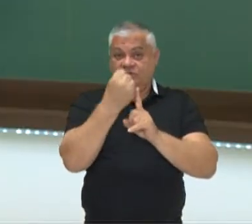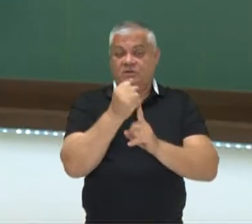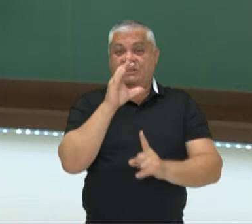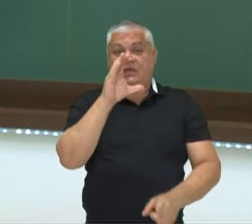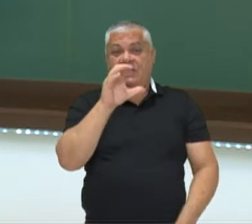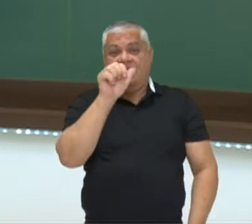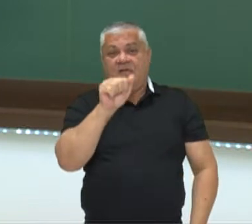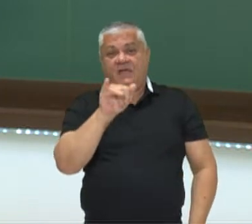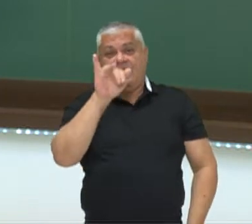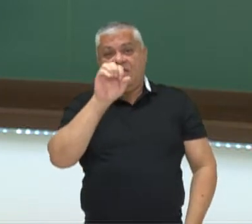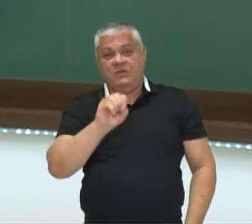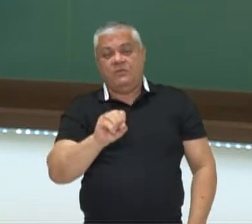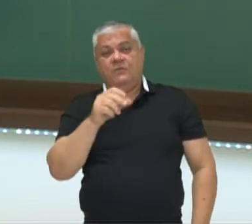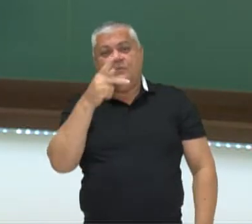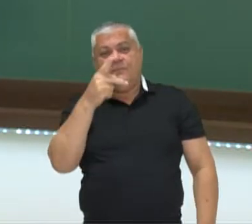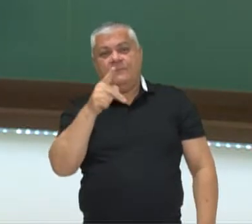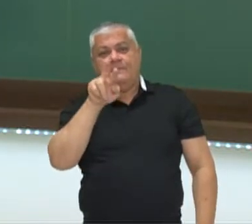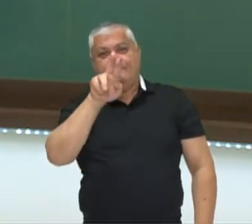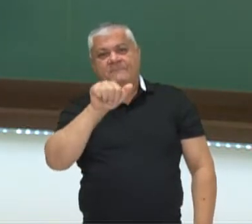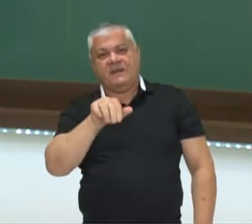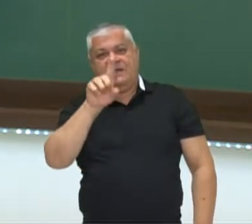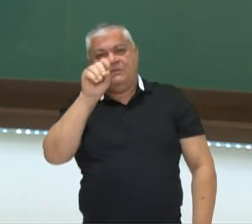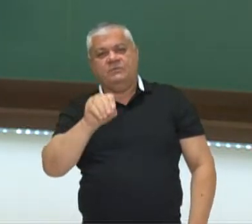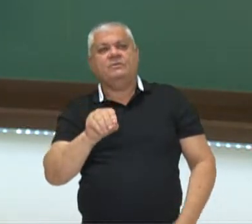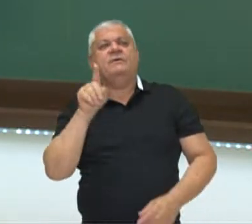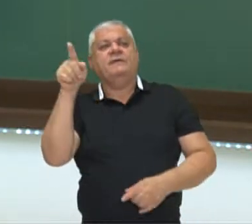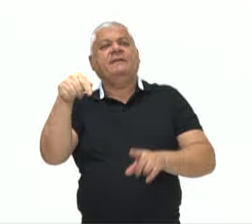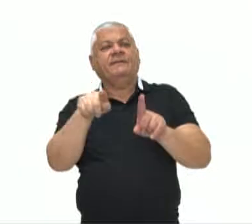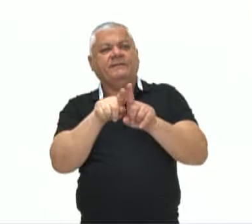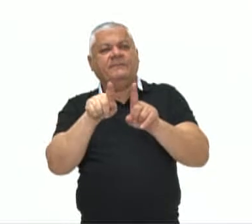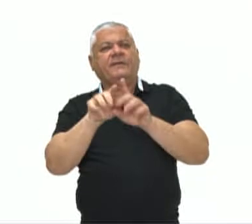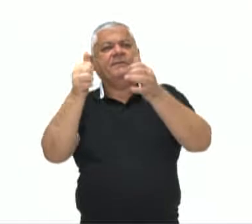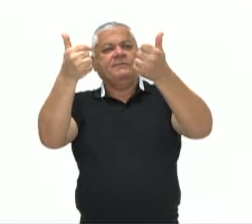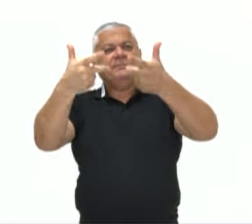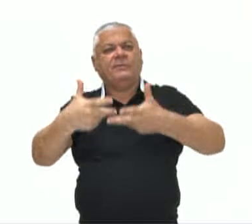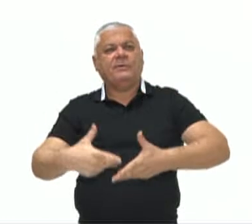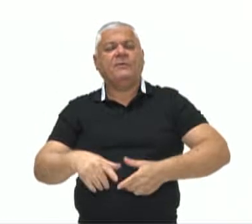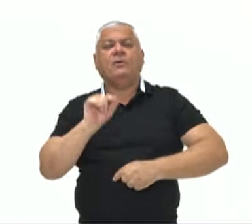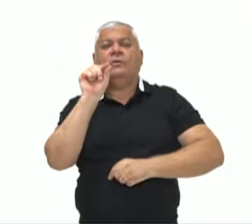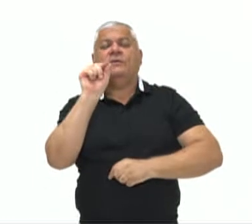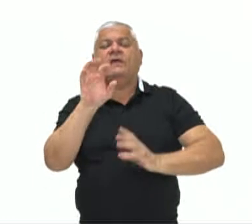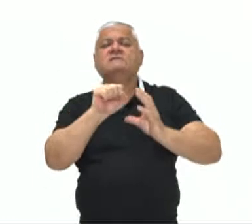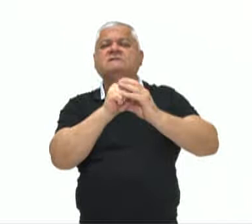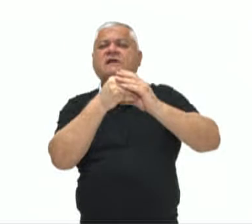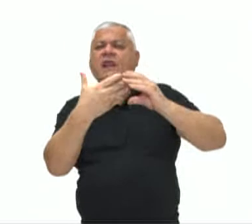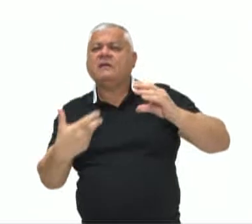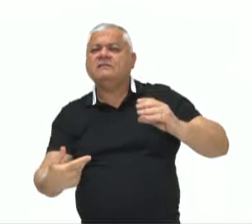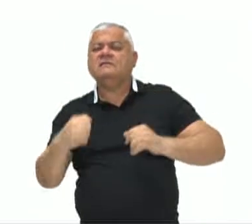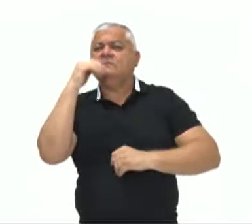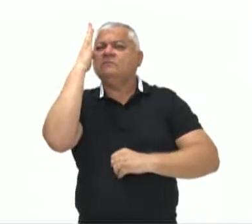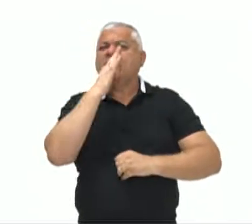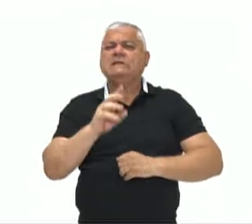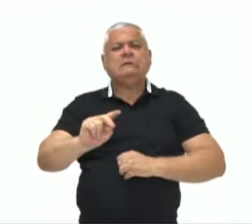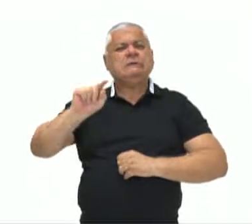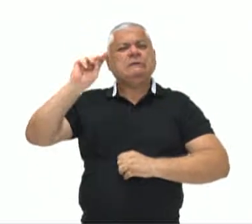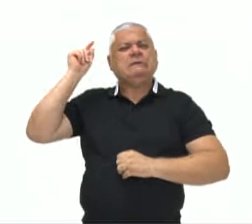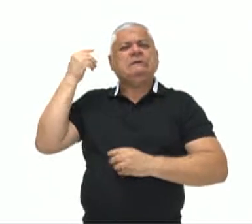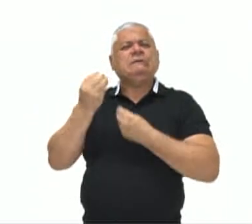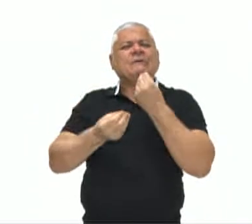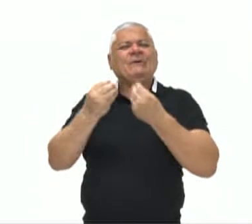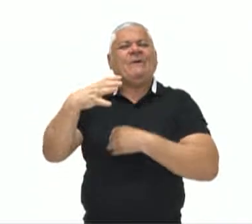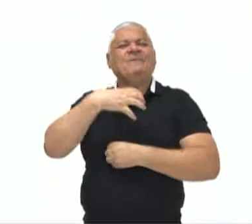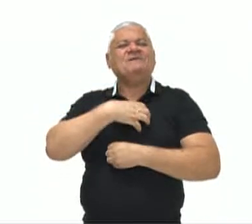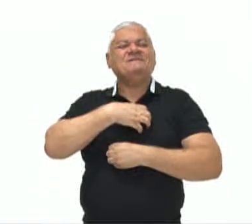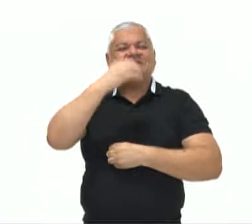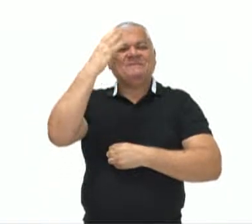da colonização, tivemos o grande sociólogo também, Caio Prado Júnior, que vai colocar que a colônia brasileira possuía as seguintes